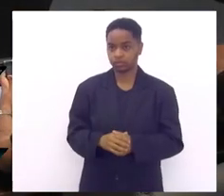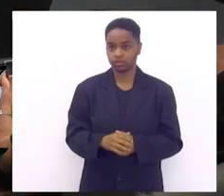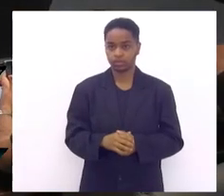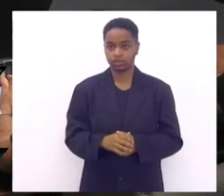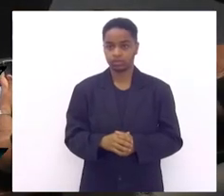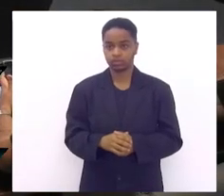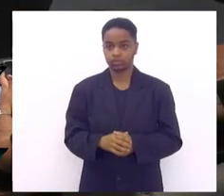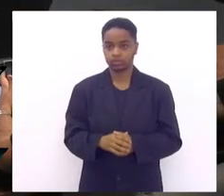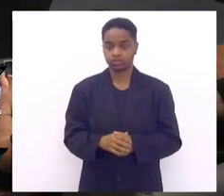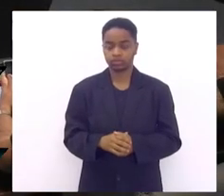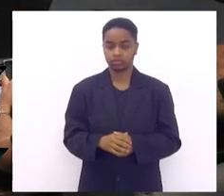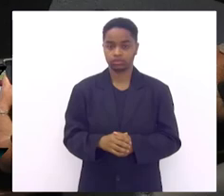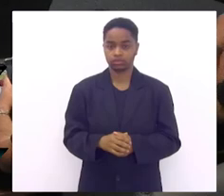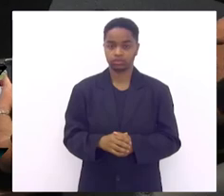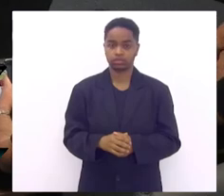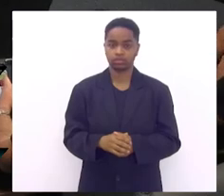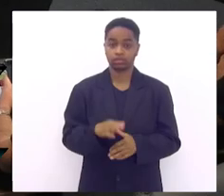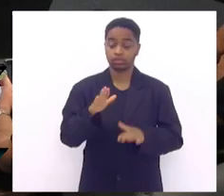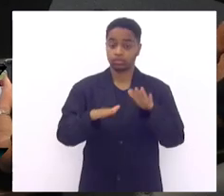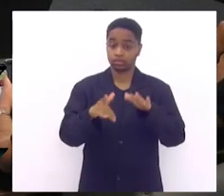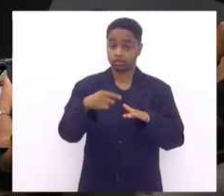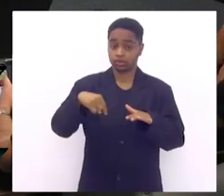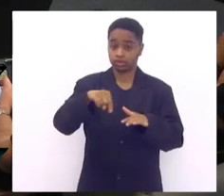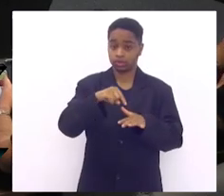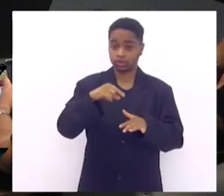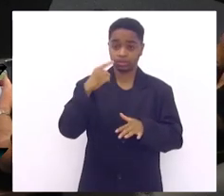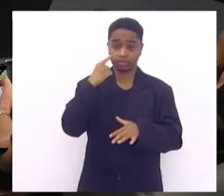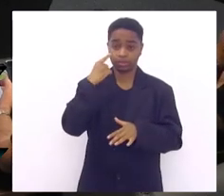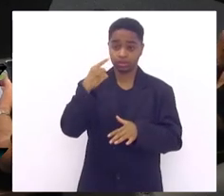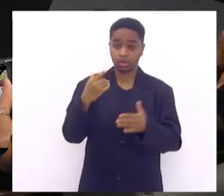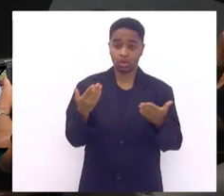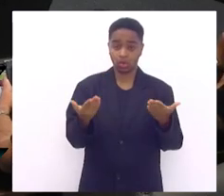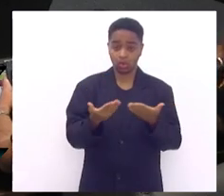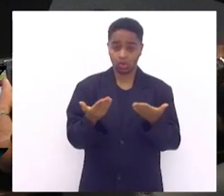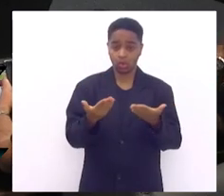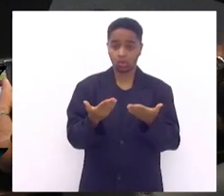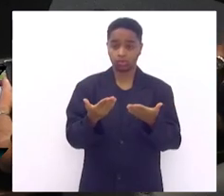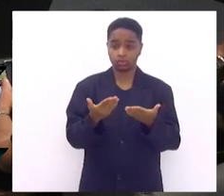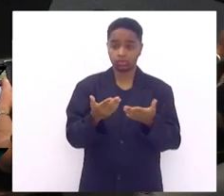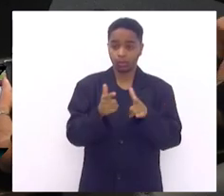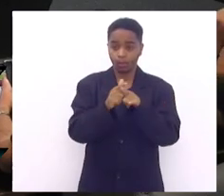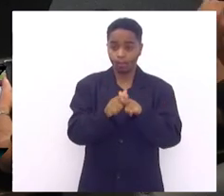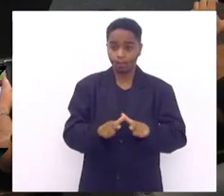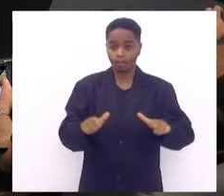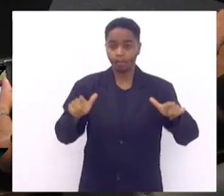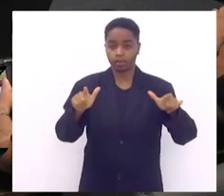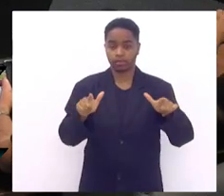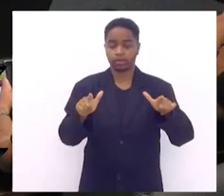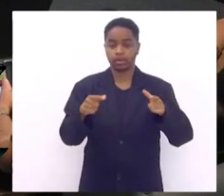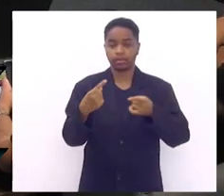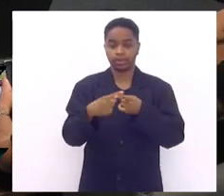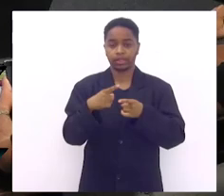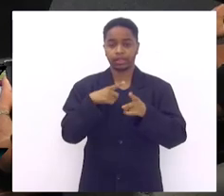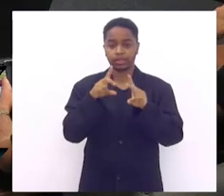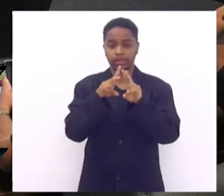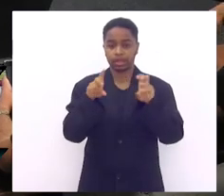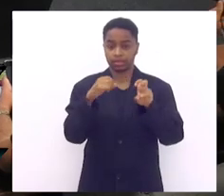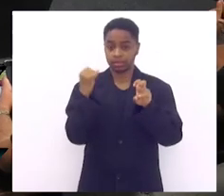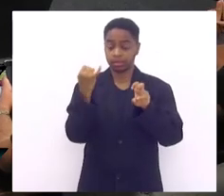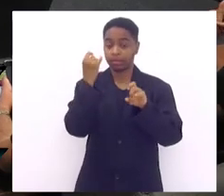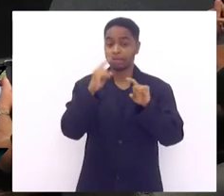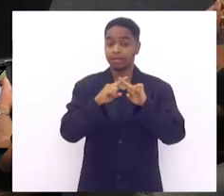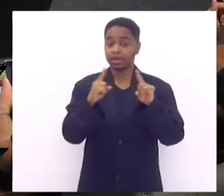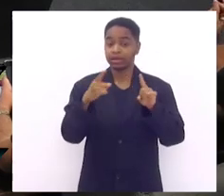pode ser que achem que o plenário não esteja tão pleno quando deveria estar por um tema tão importante mas acontece que